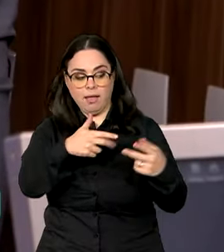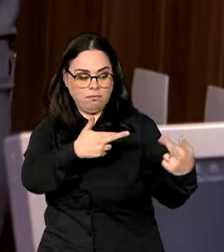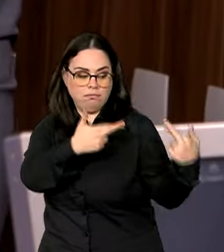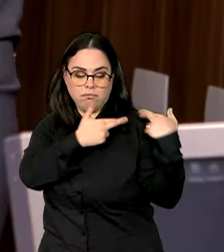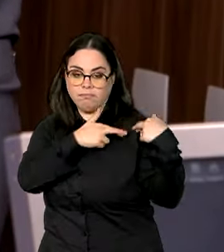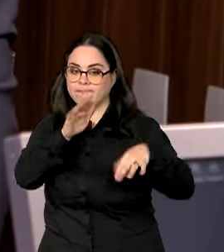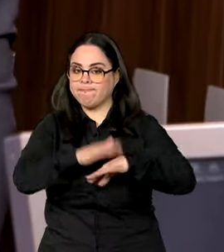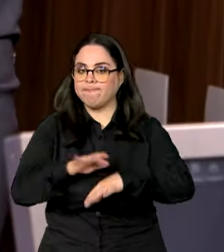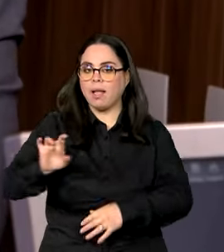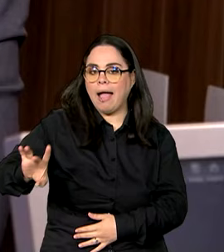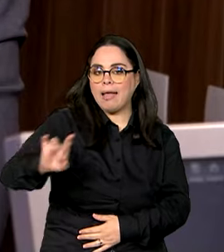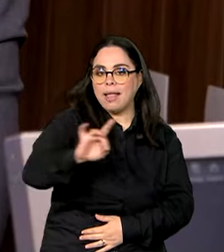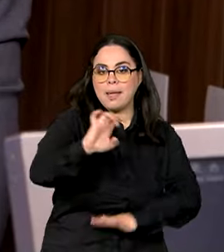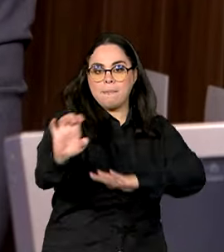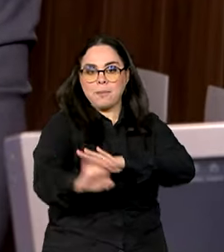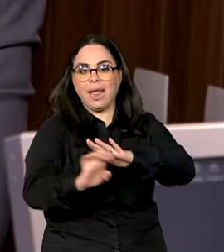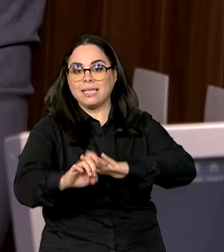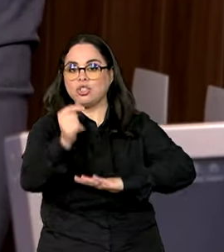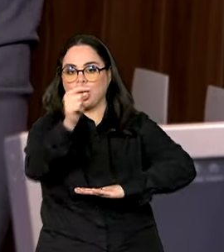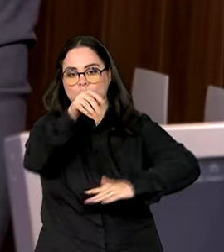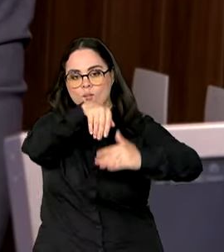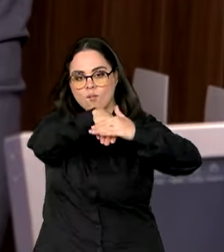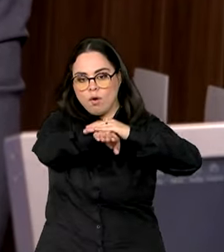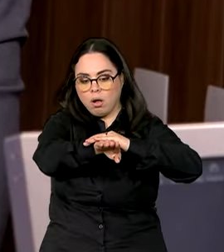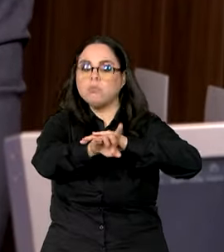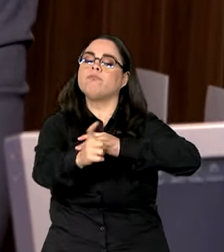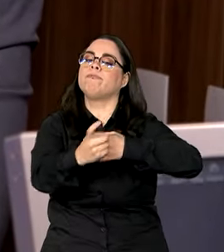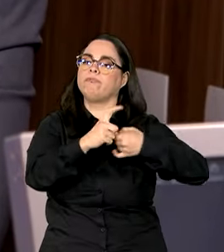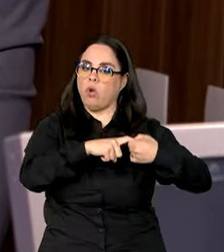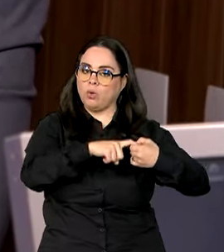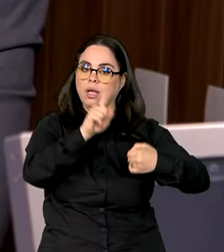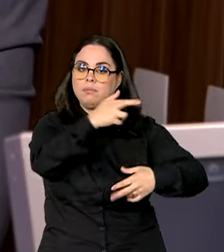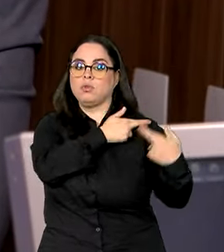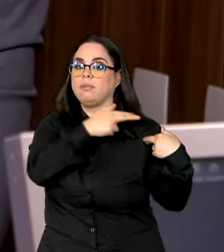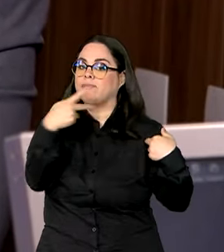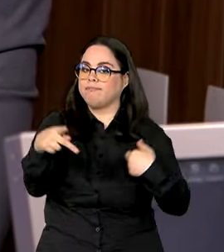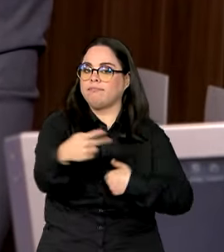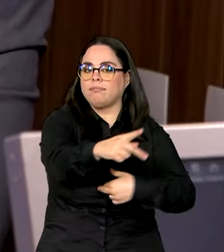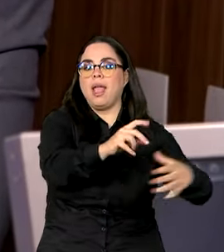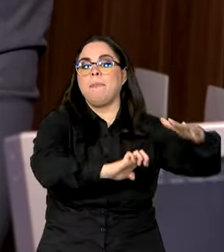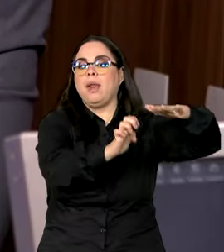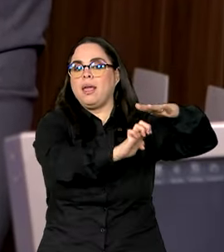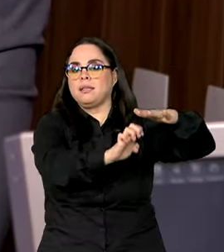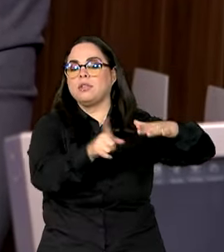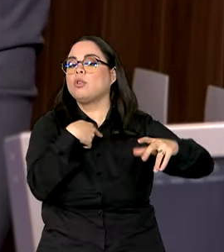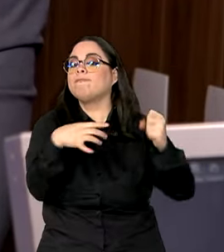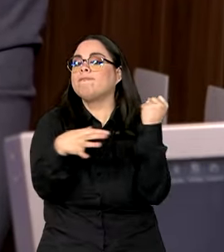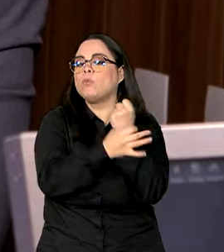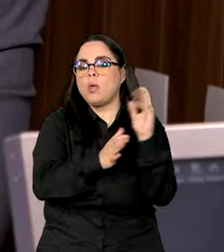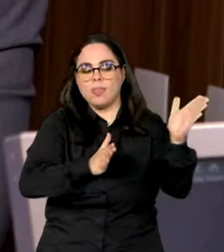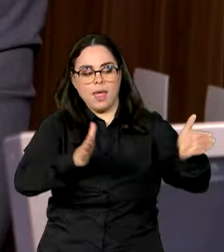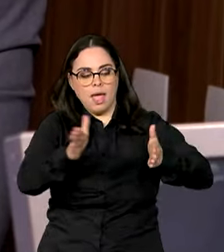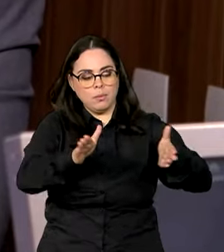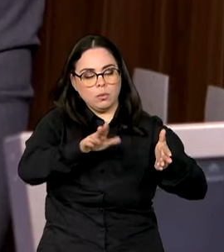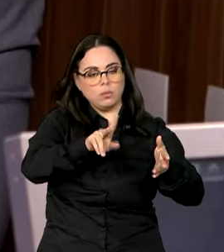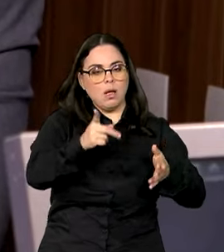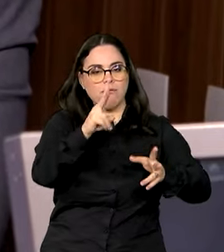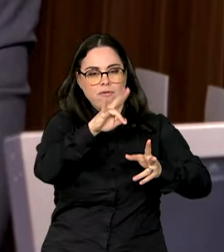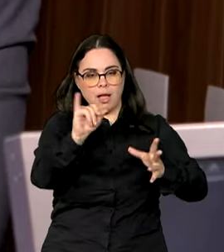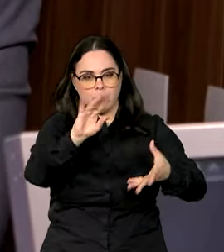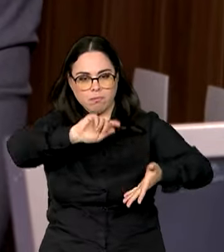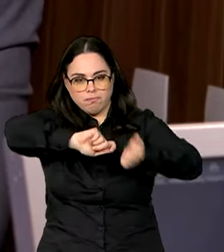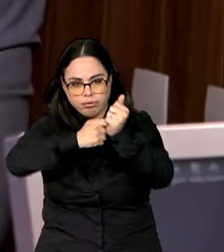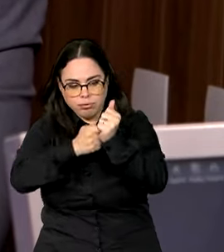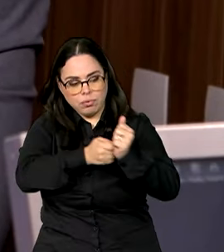das empresas que têm esses valores depositados devolver esse dinheiro. Então, o que nós estamos garantindo? Foi esse período de transição que foi